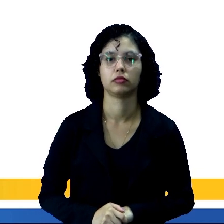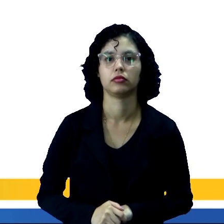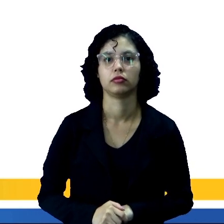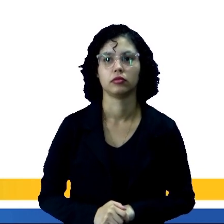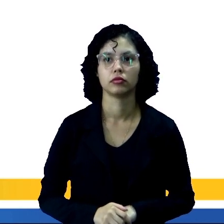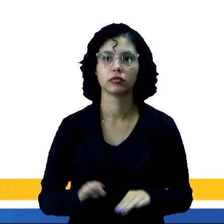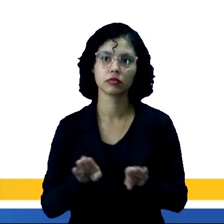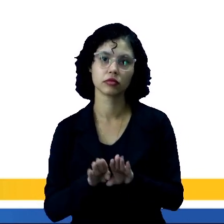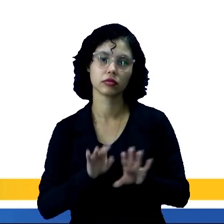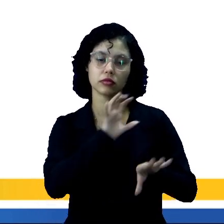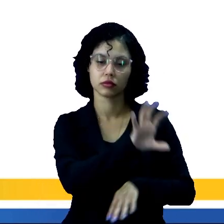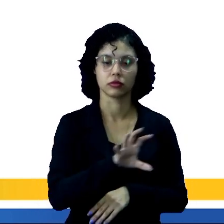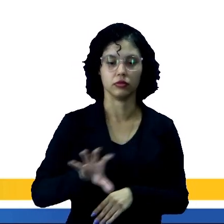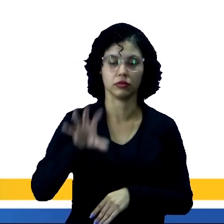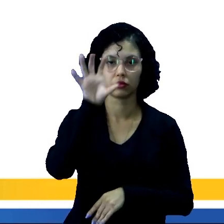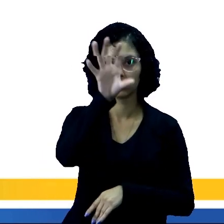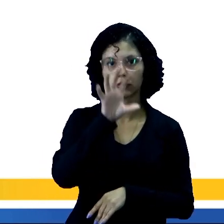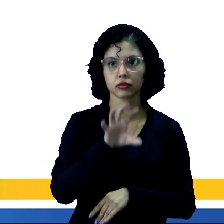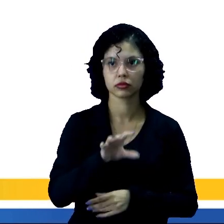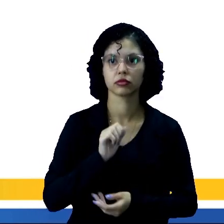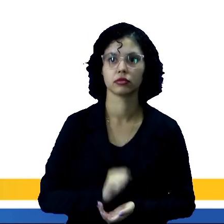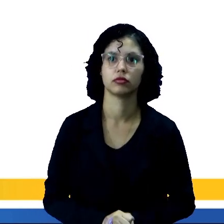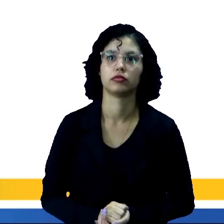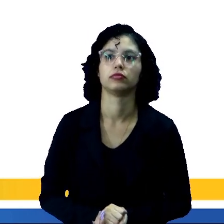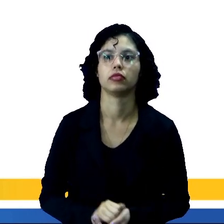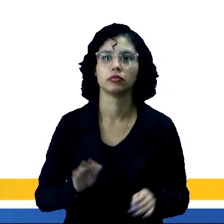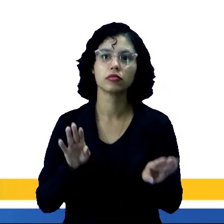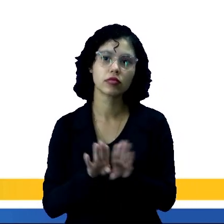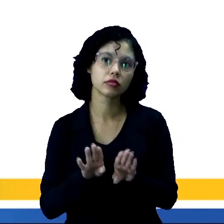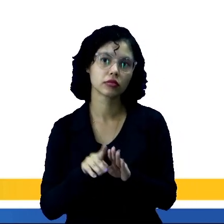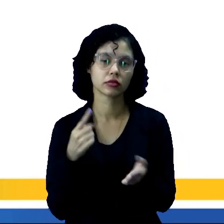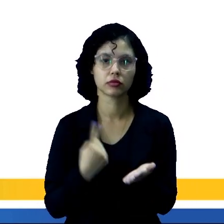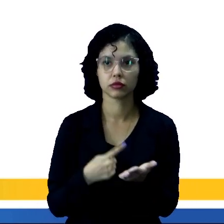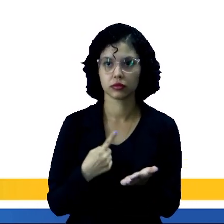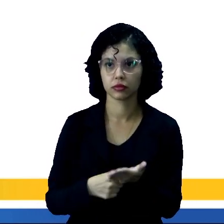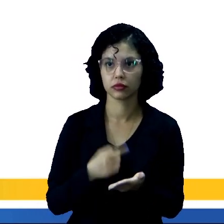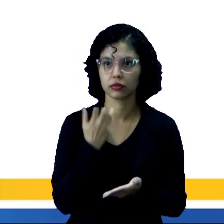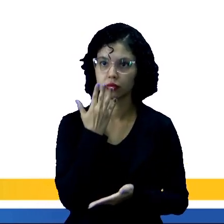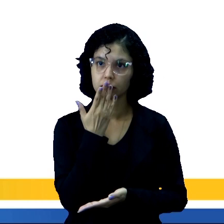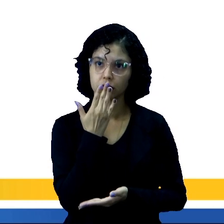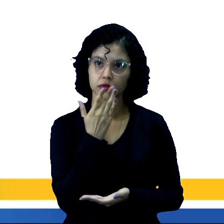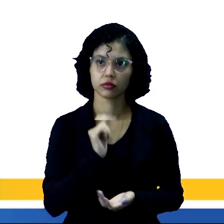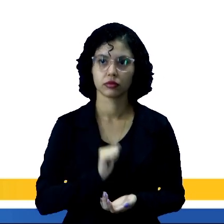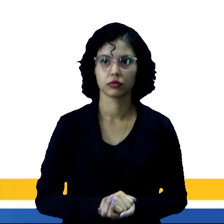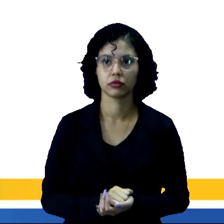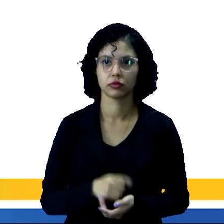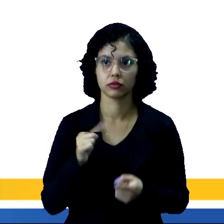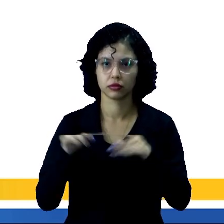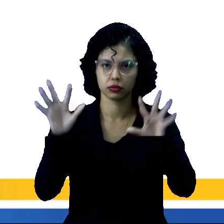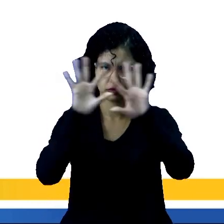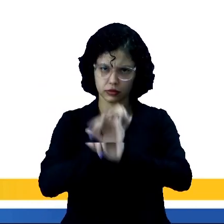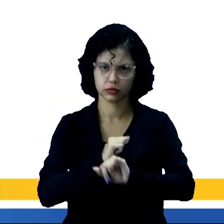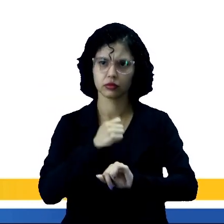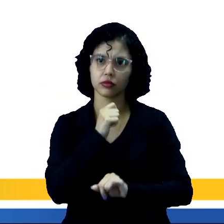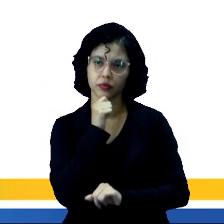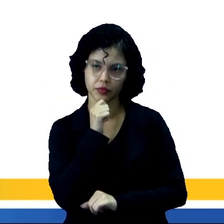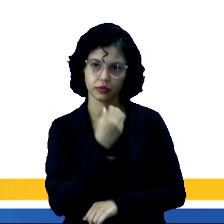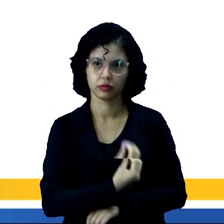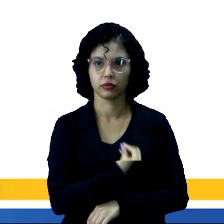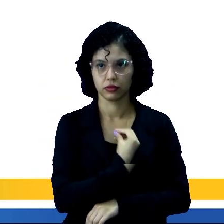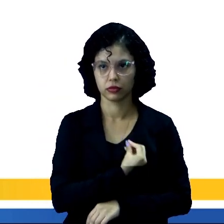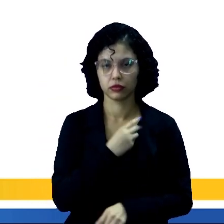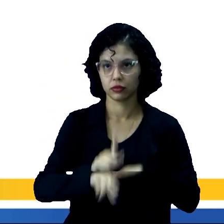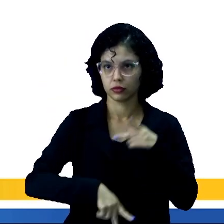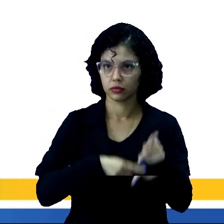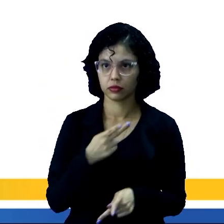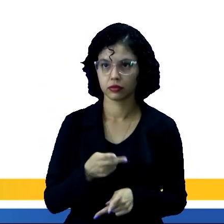Nesse mapa, você pode observar como estão distribuídos, né? De acordo com a cor, quanto mais escuro, há mais a presença de